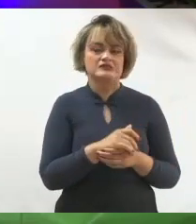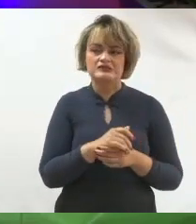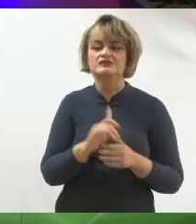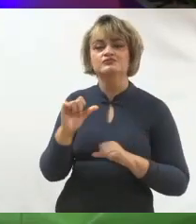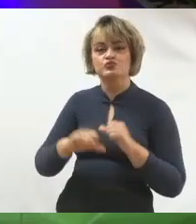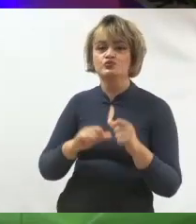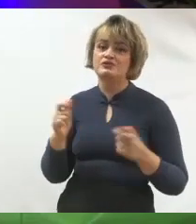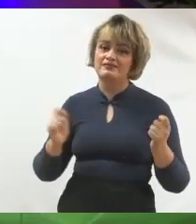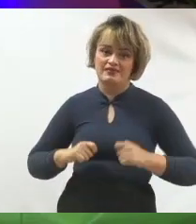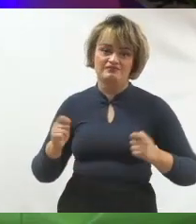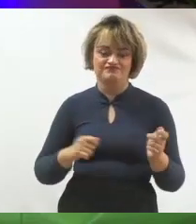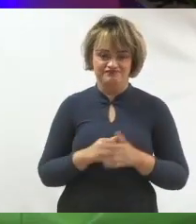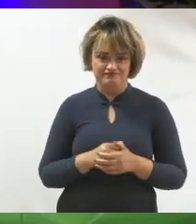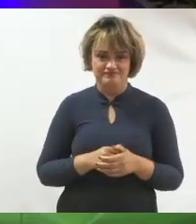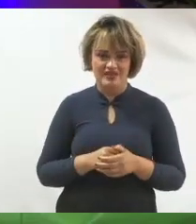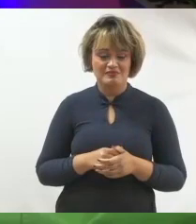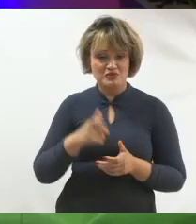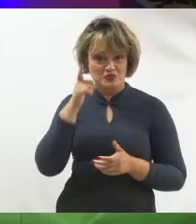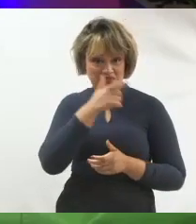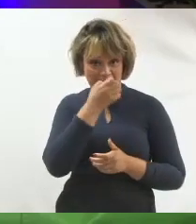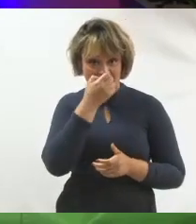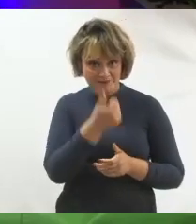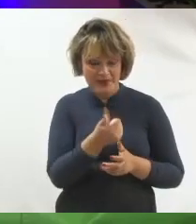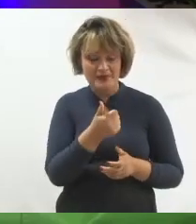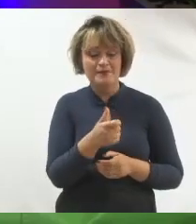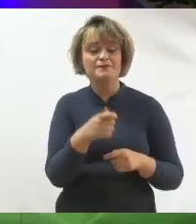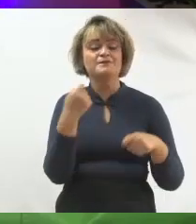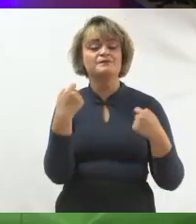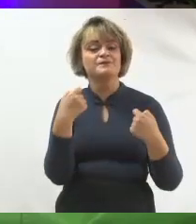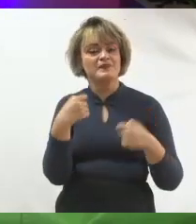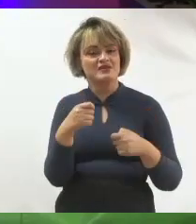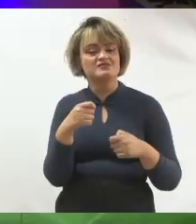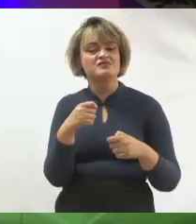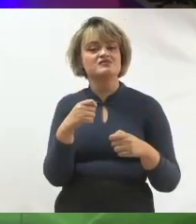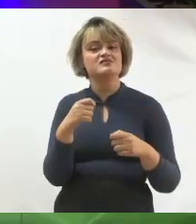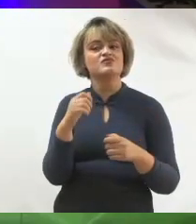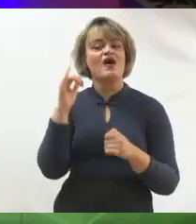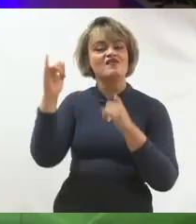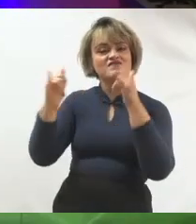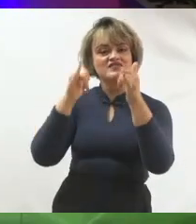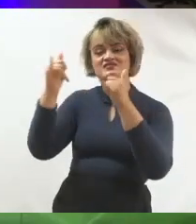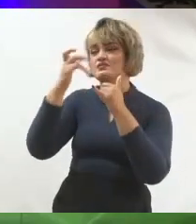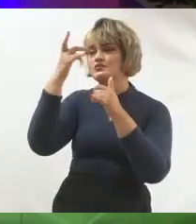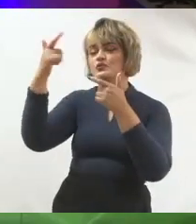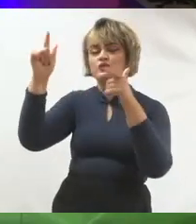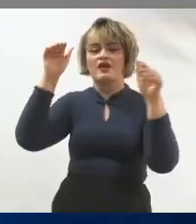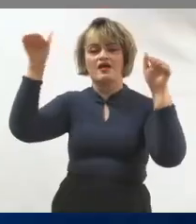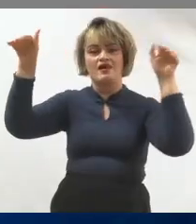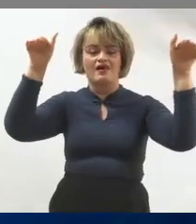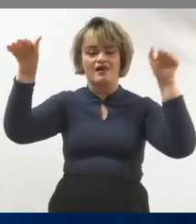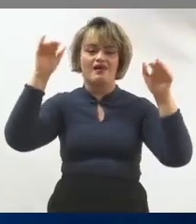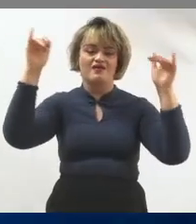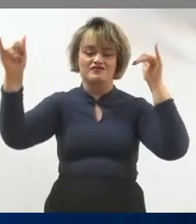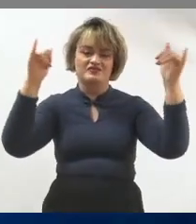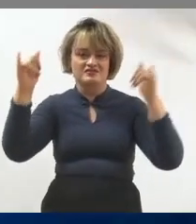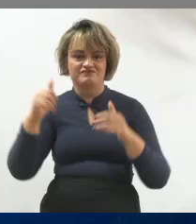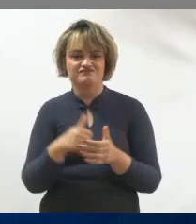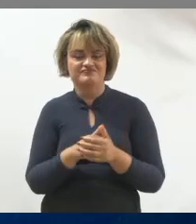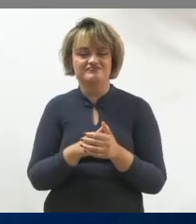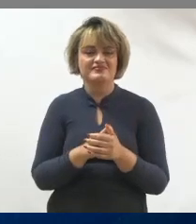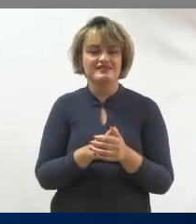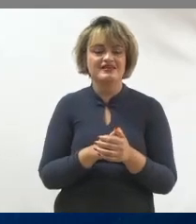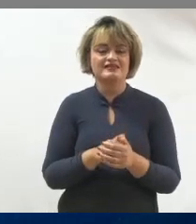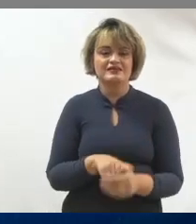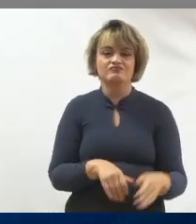é possível. Para que tenhamos sucesso, preciso fazer a nossa comunicação chegar nas pessoas. Ou seja, a ligação